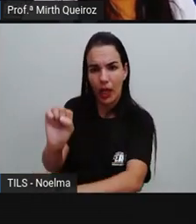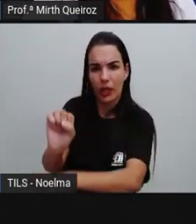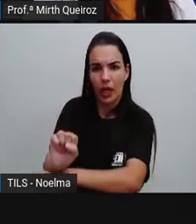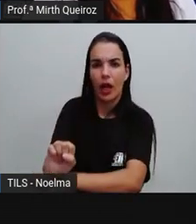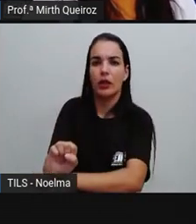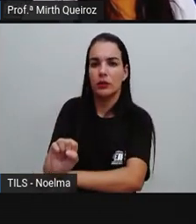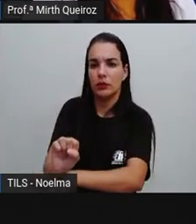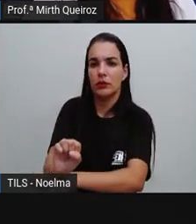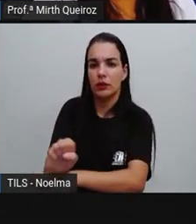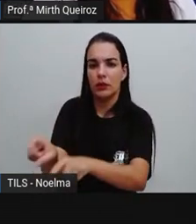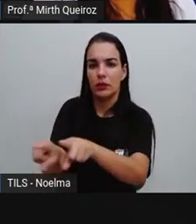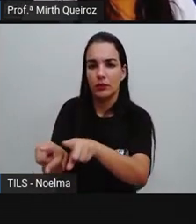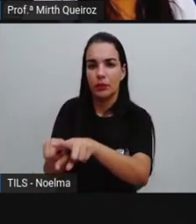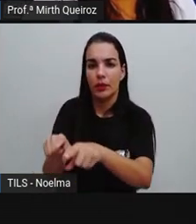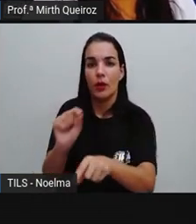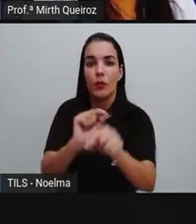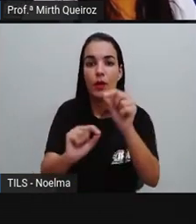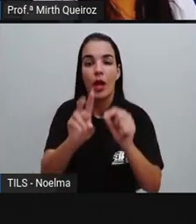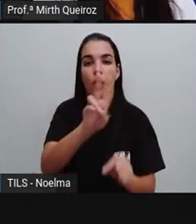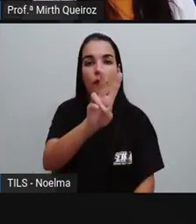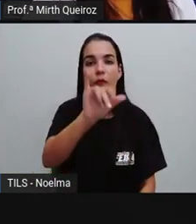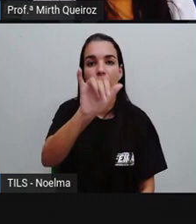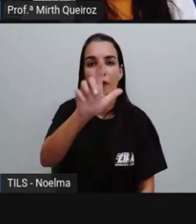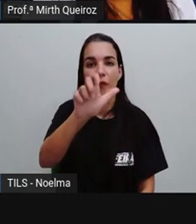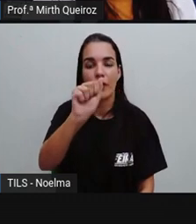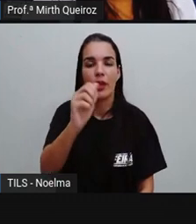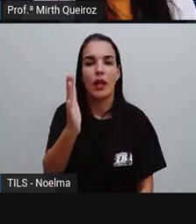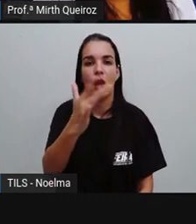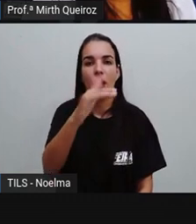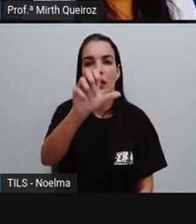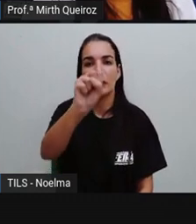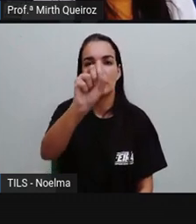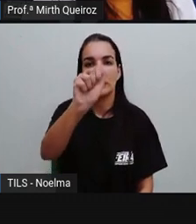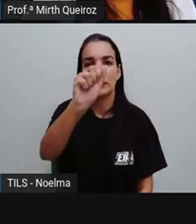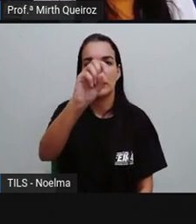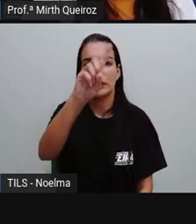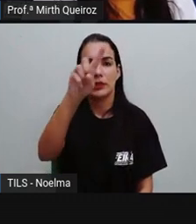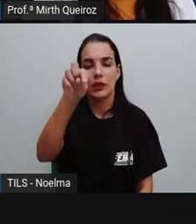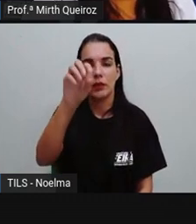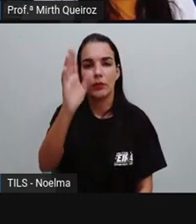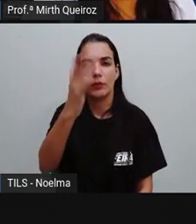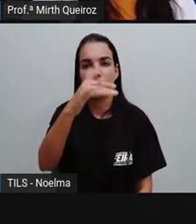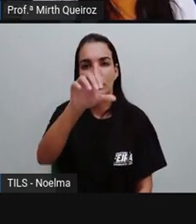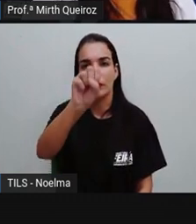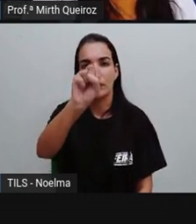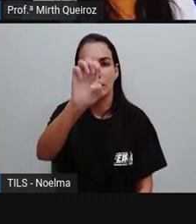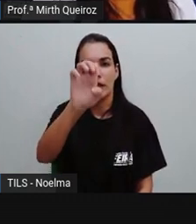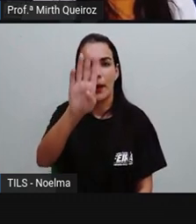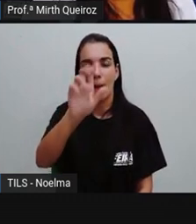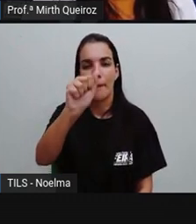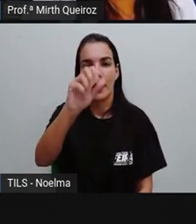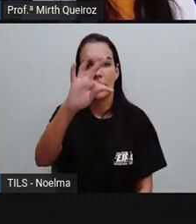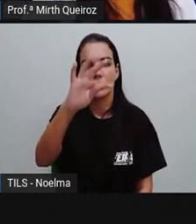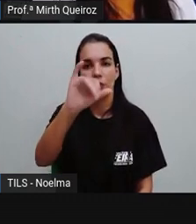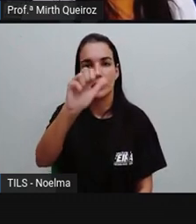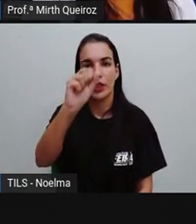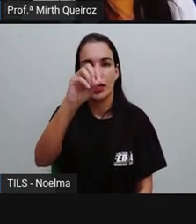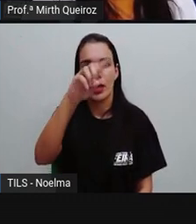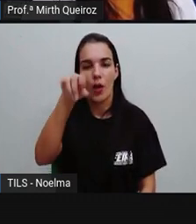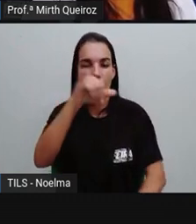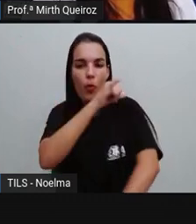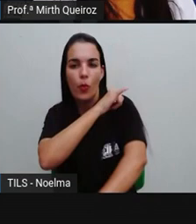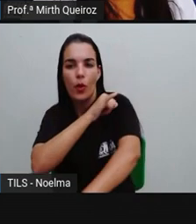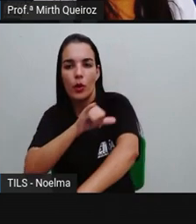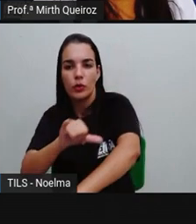mercadorias. Este foi o caso da Vila de São Sebastião, do Rio de Janeiro, que, em virtude de